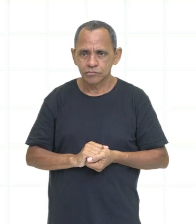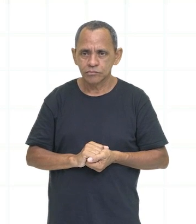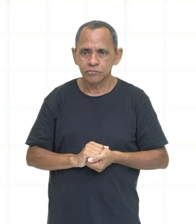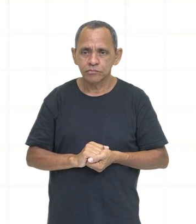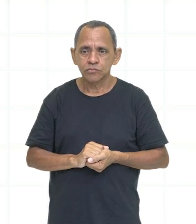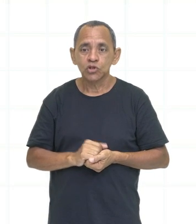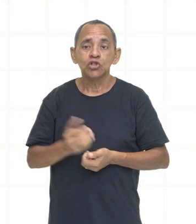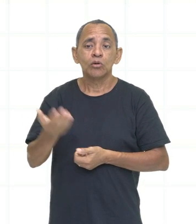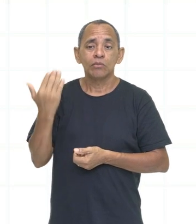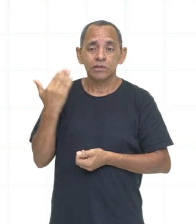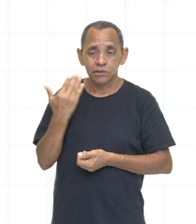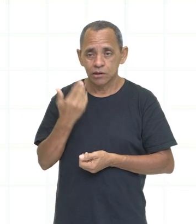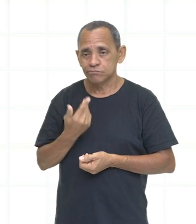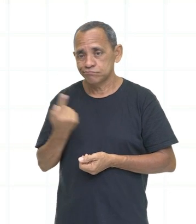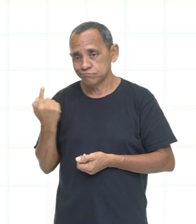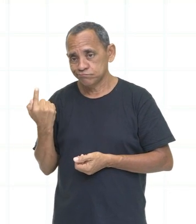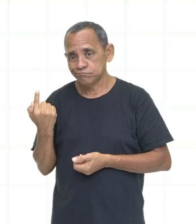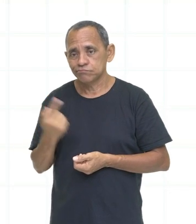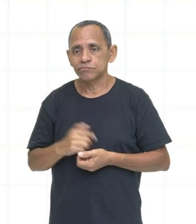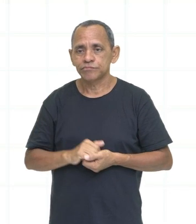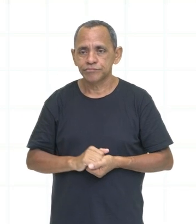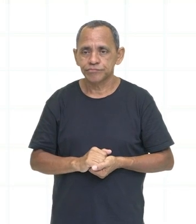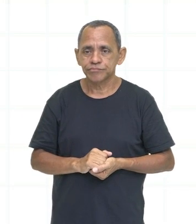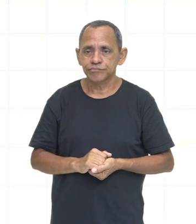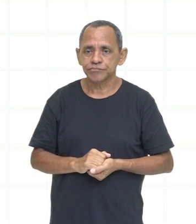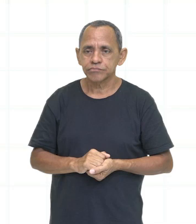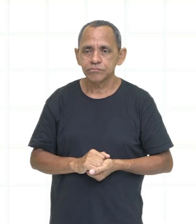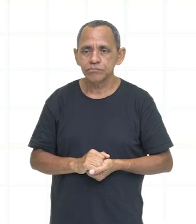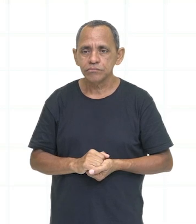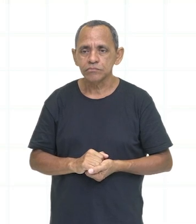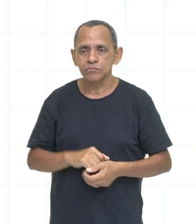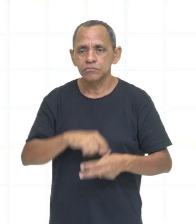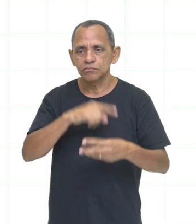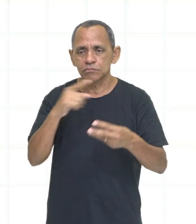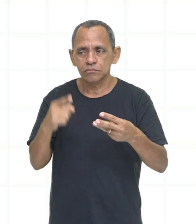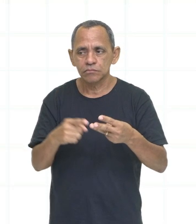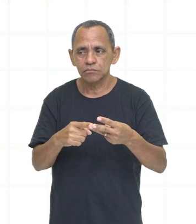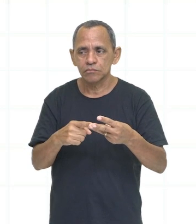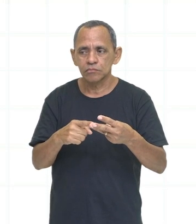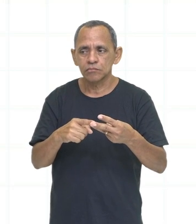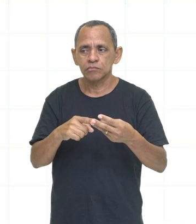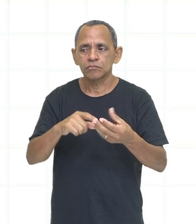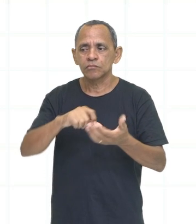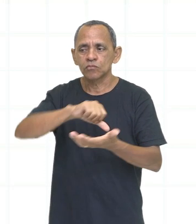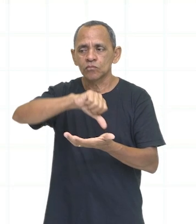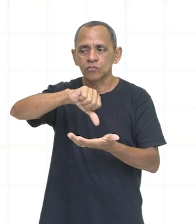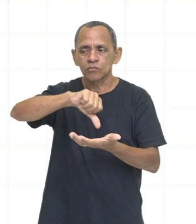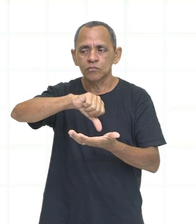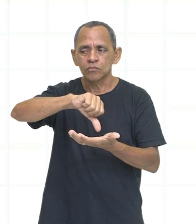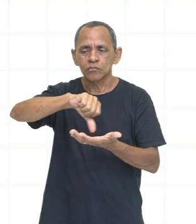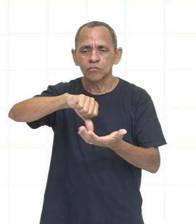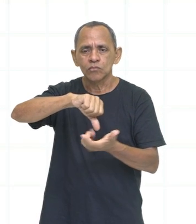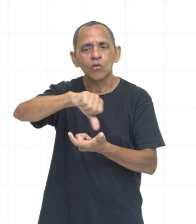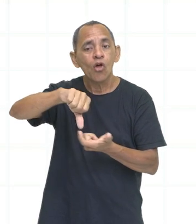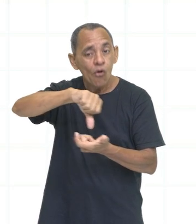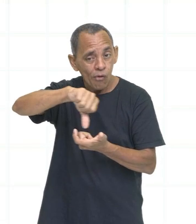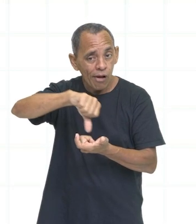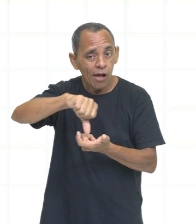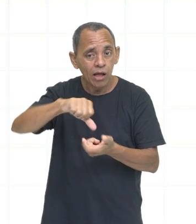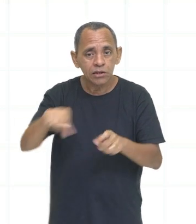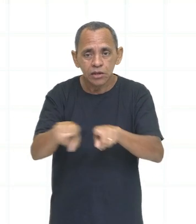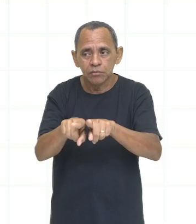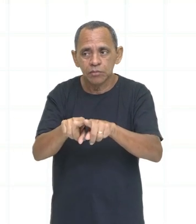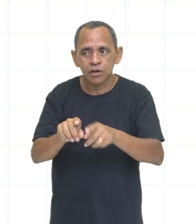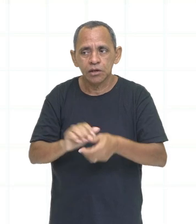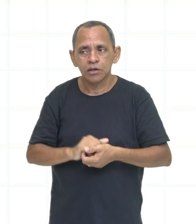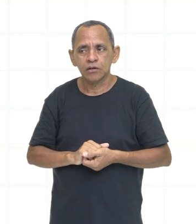passado gave up, ok? Também o verbo irregular. Todos os verbos que não têm terminação em de, no passado, ed, né? No